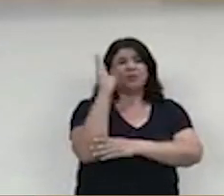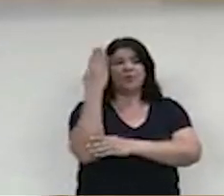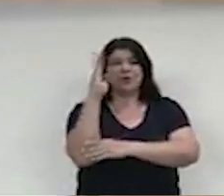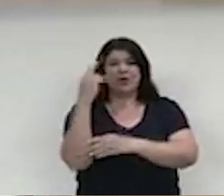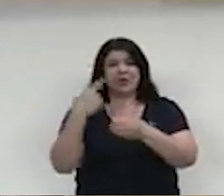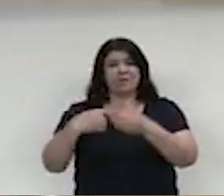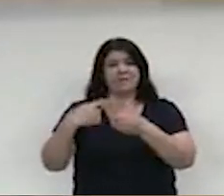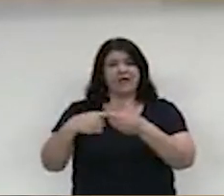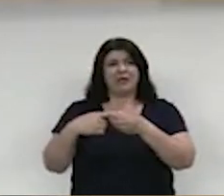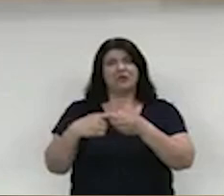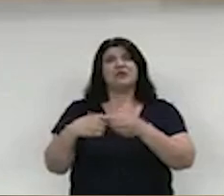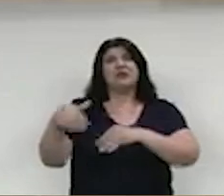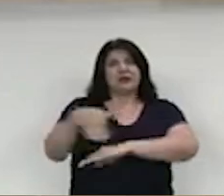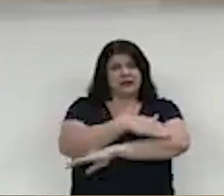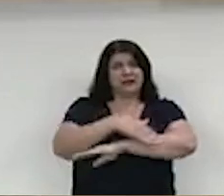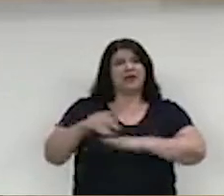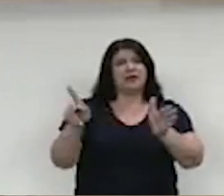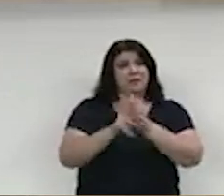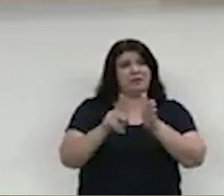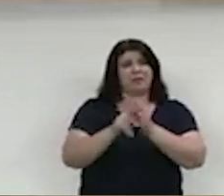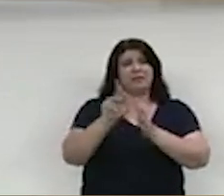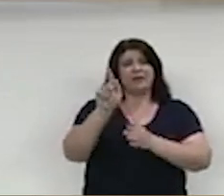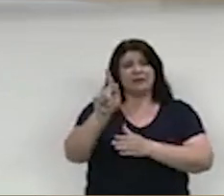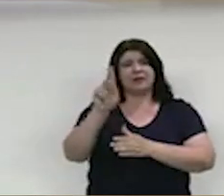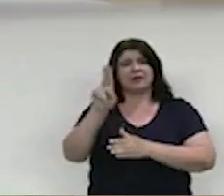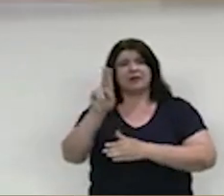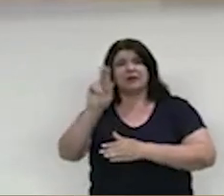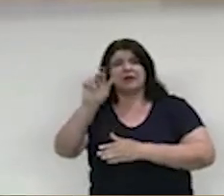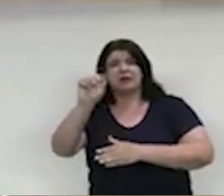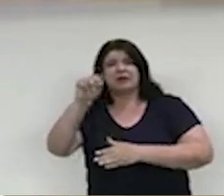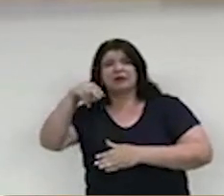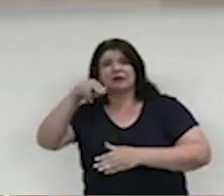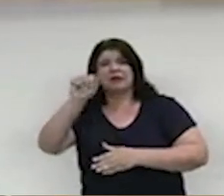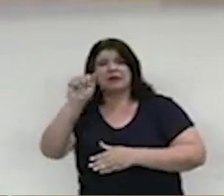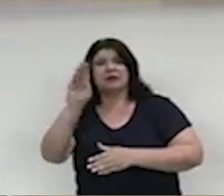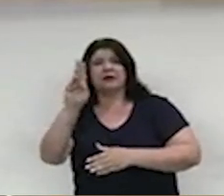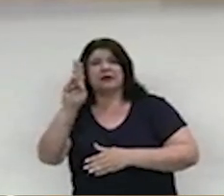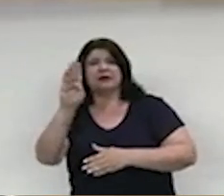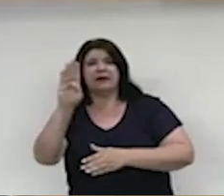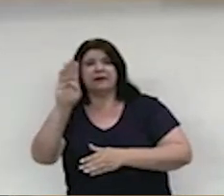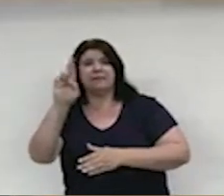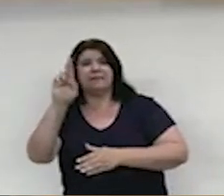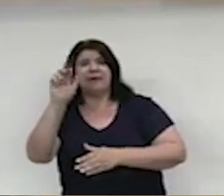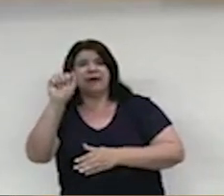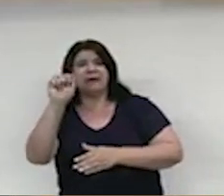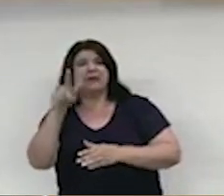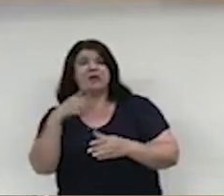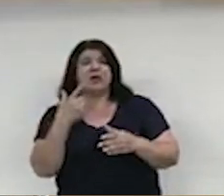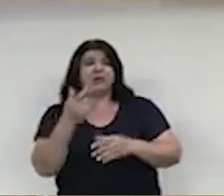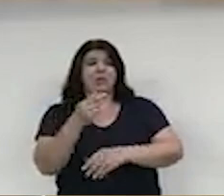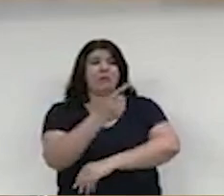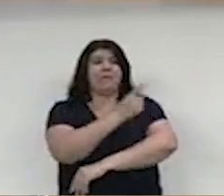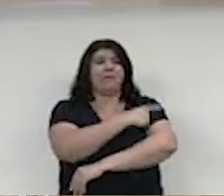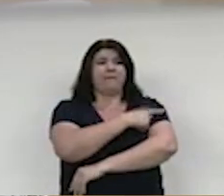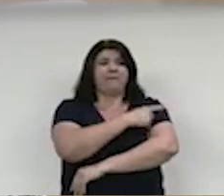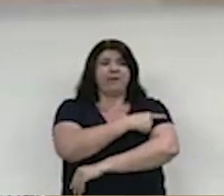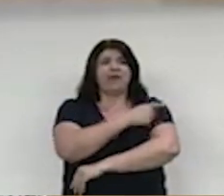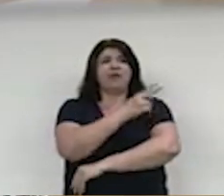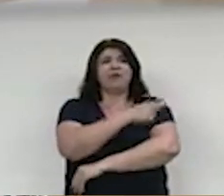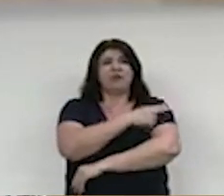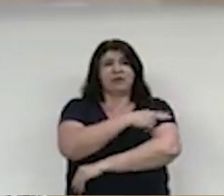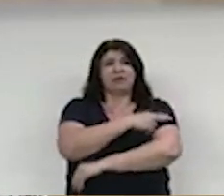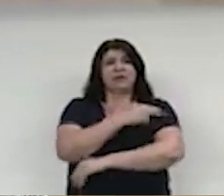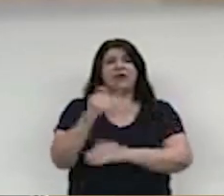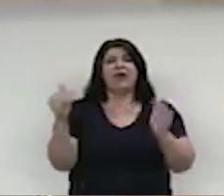rua em que morava, na rua Guanabara. No Boqueirãozinho, cursou o segundo ano primário, do segundo ano